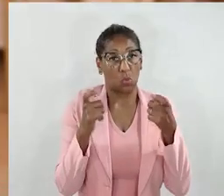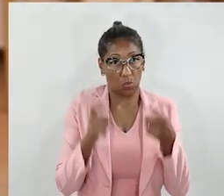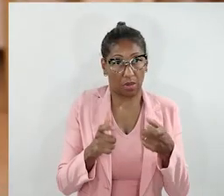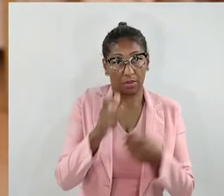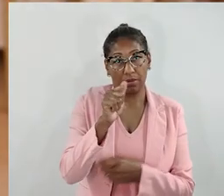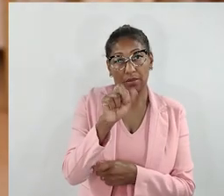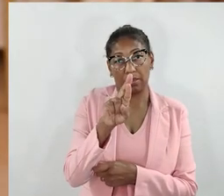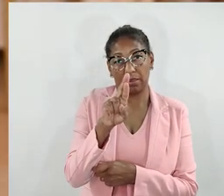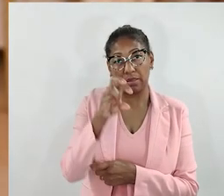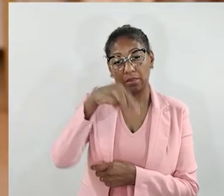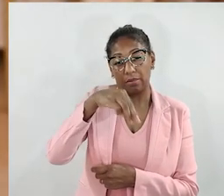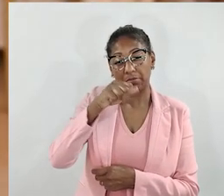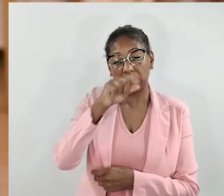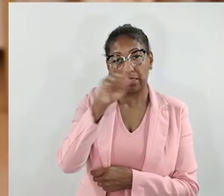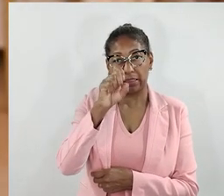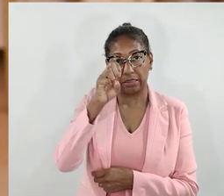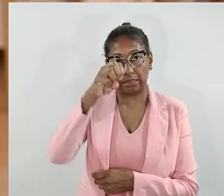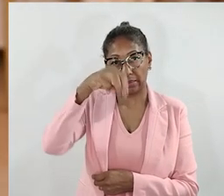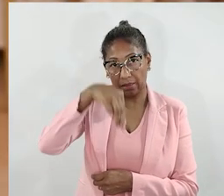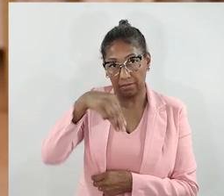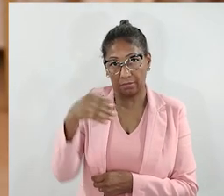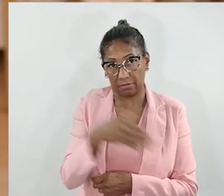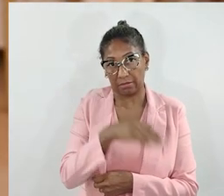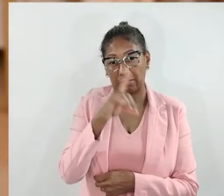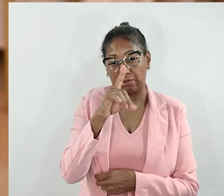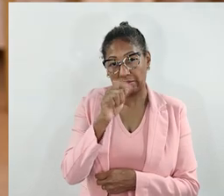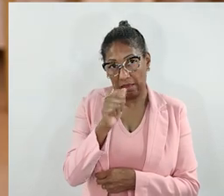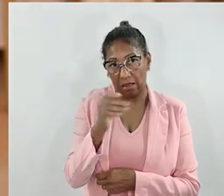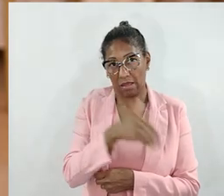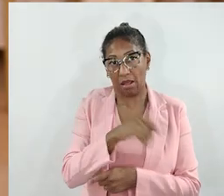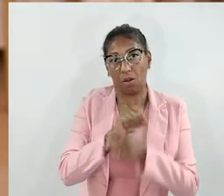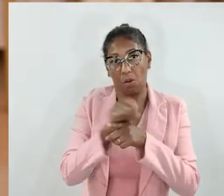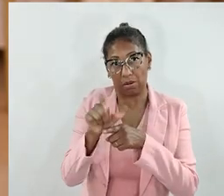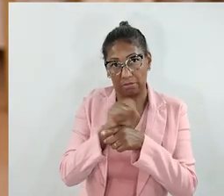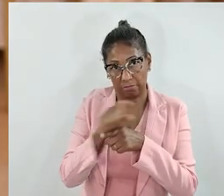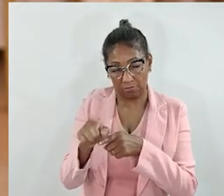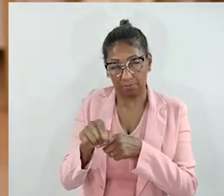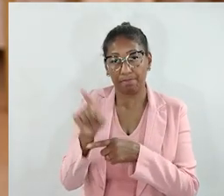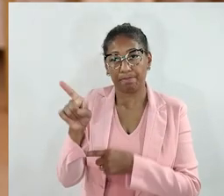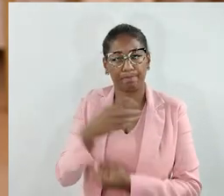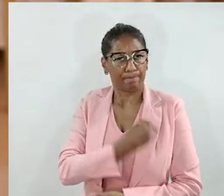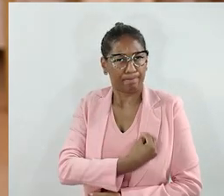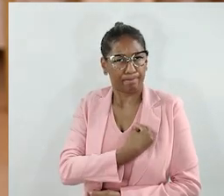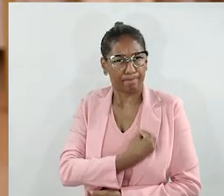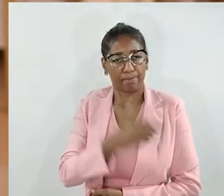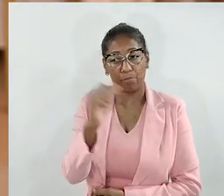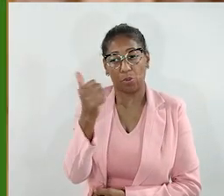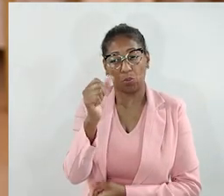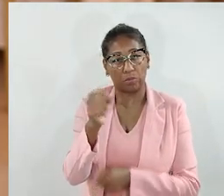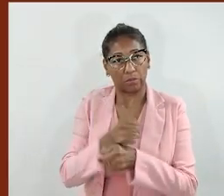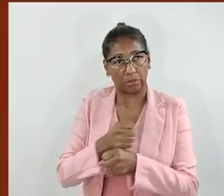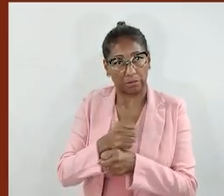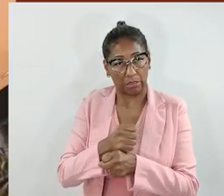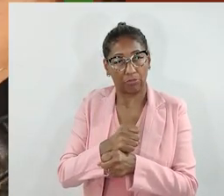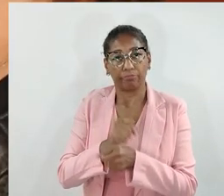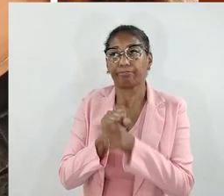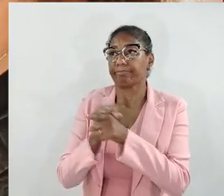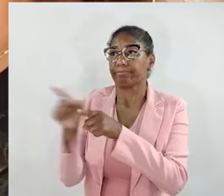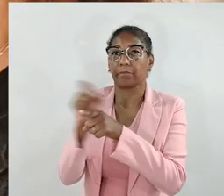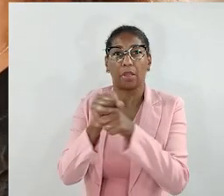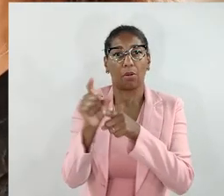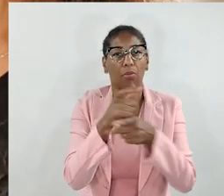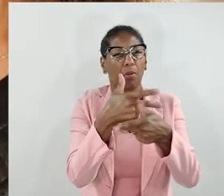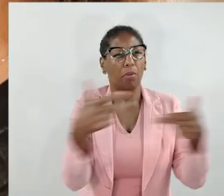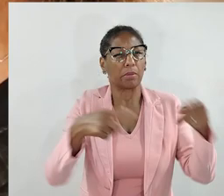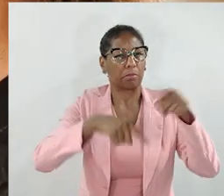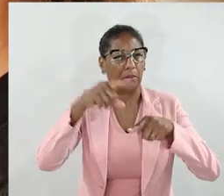O armazém da locação já tem 11 anos e a gente trabalha com aluguel de materiais para eventos. As festas fecharam